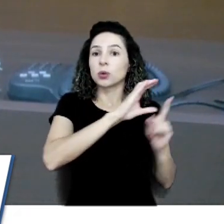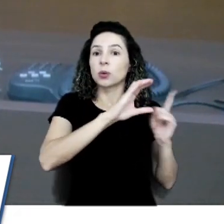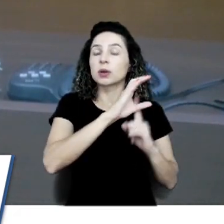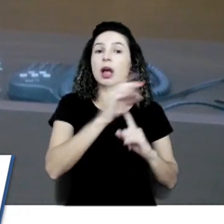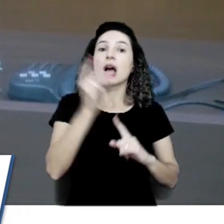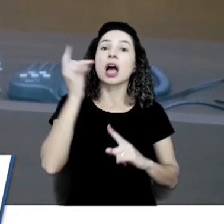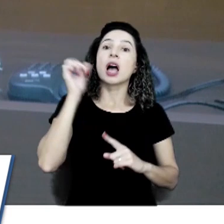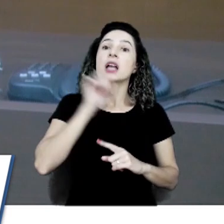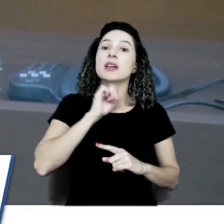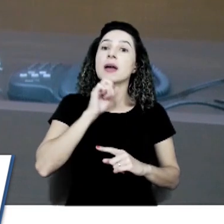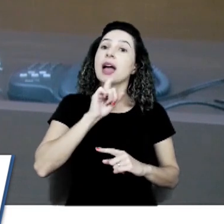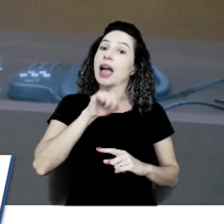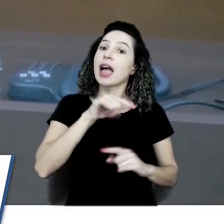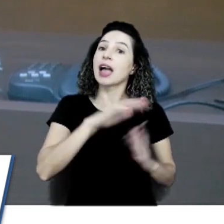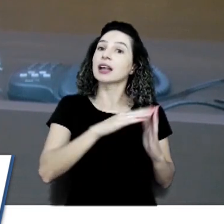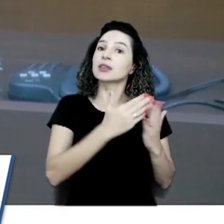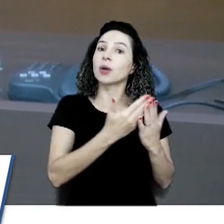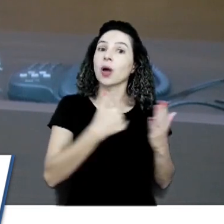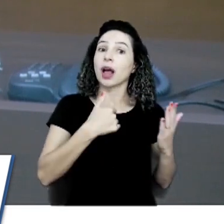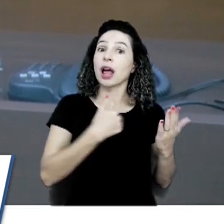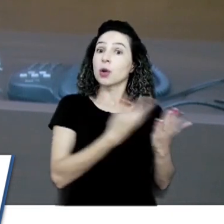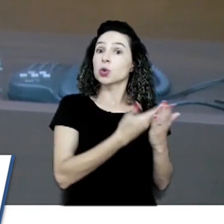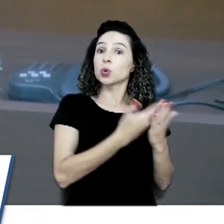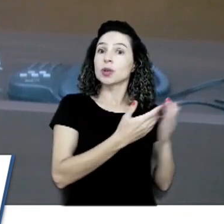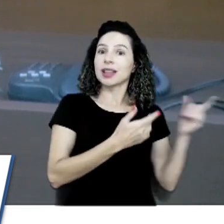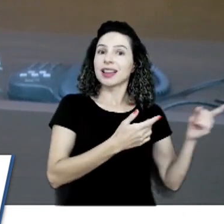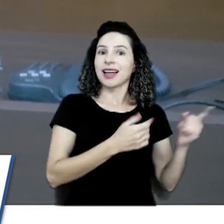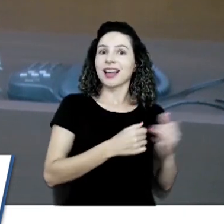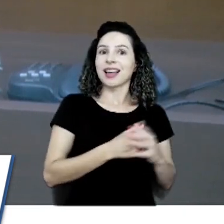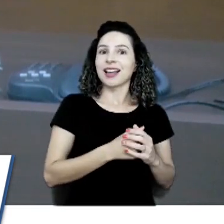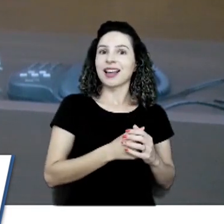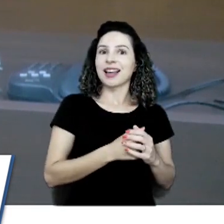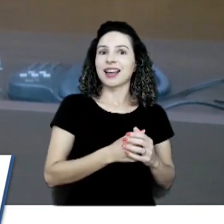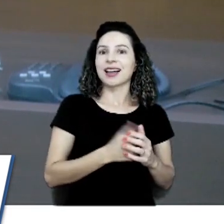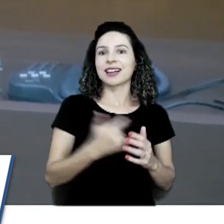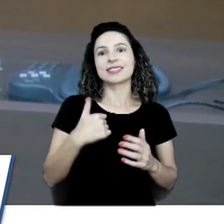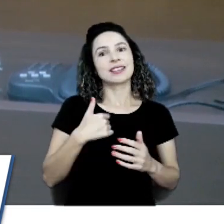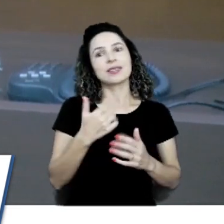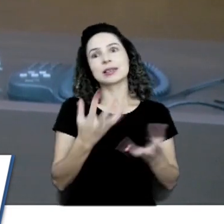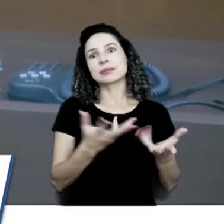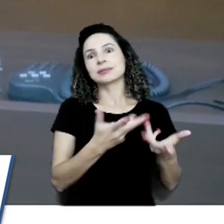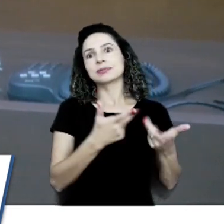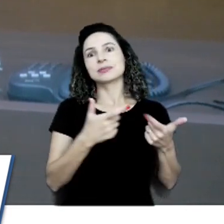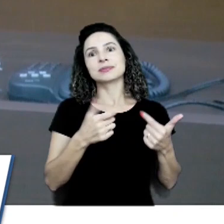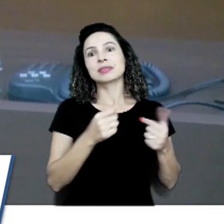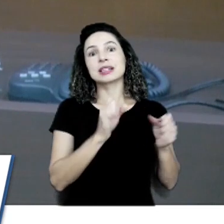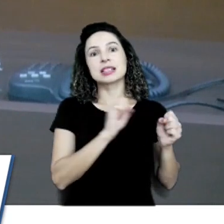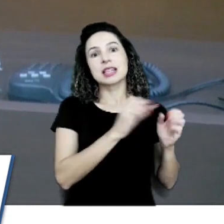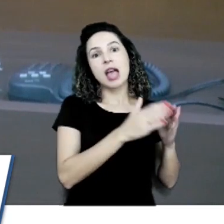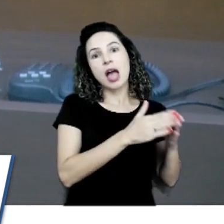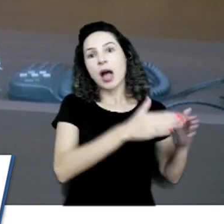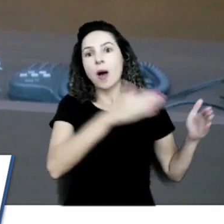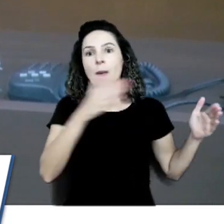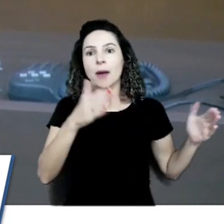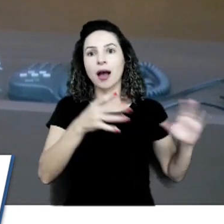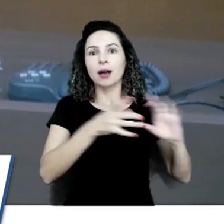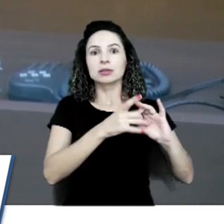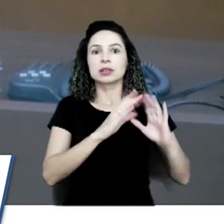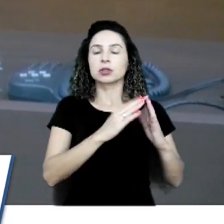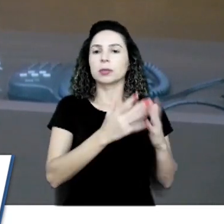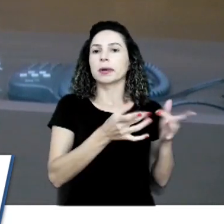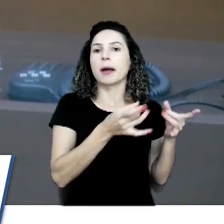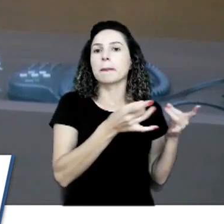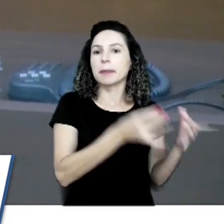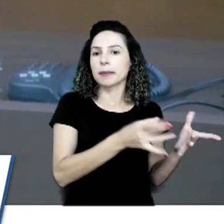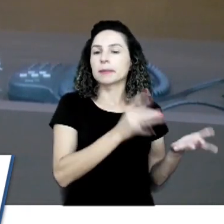uma escola. Eu estudei lá. Então, ia ser excelente que se aumentasse a escola, porque lá está abandonado mesmo,